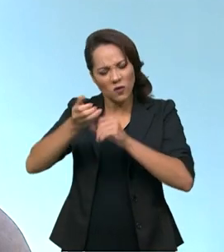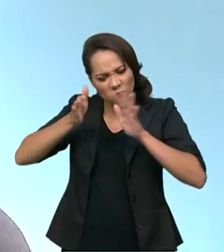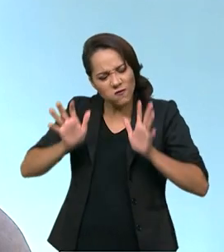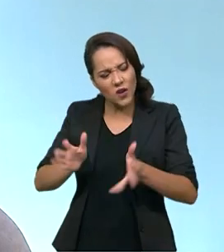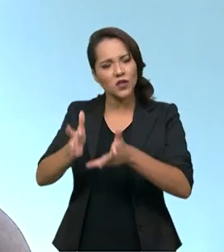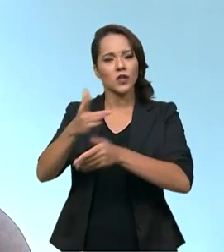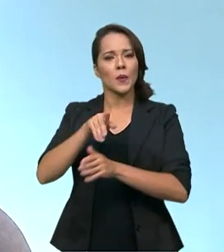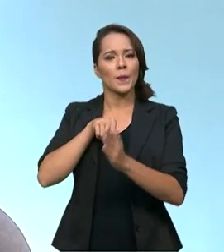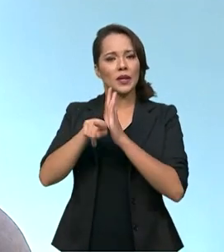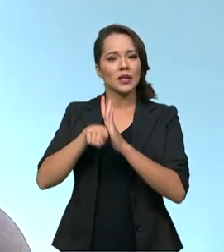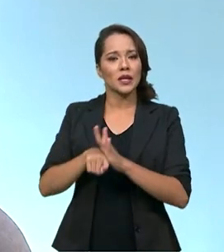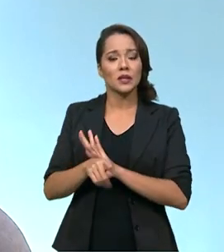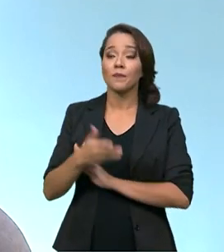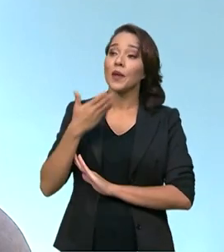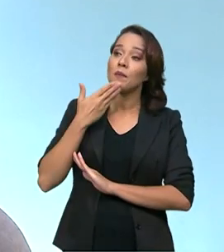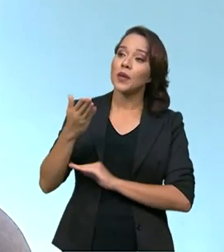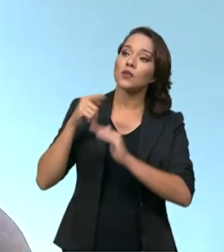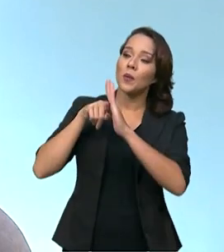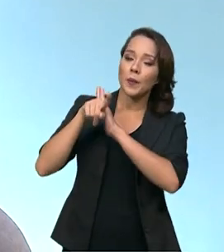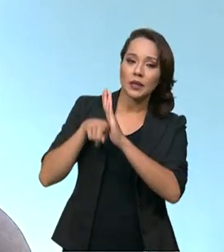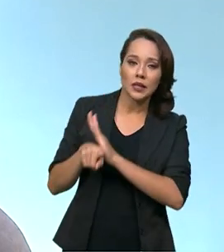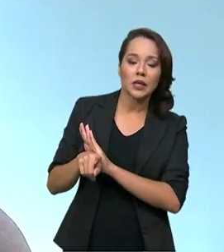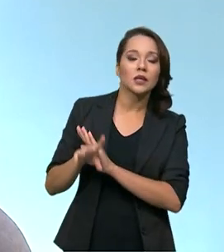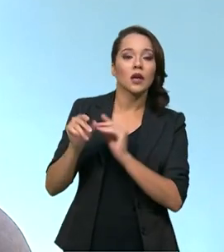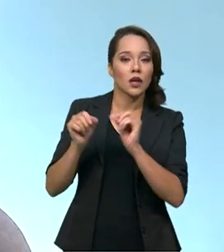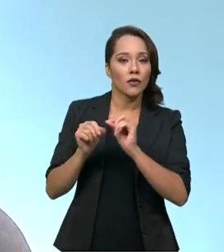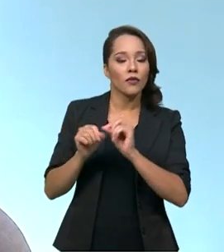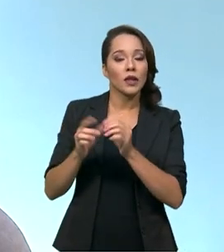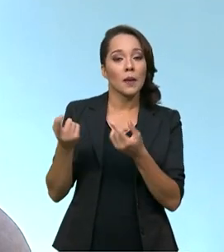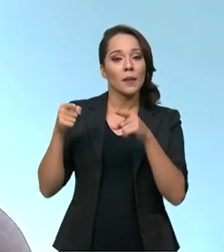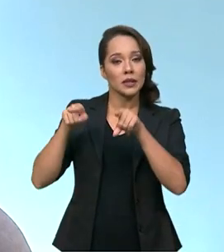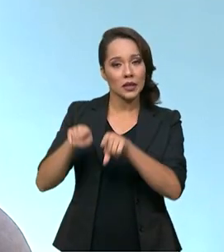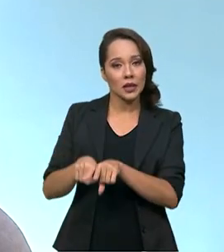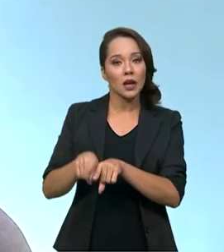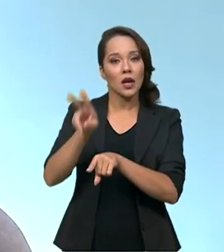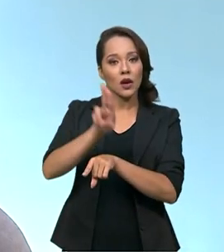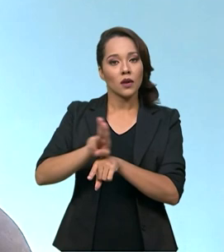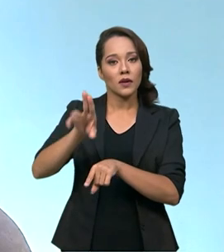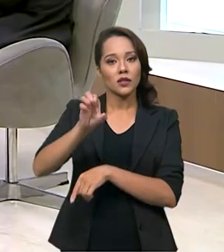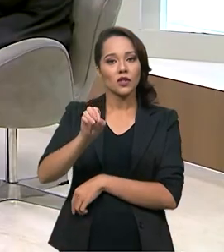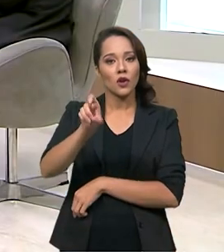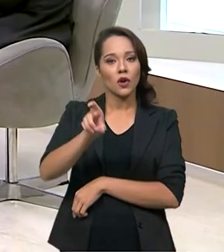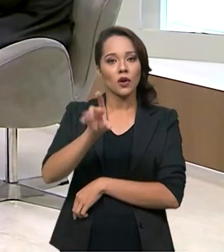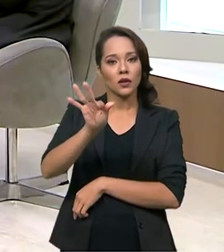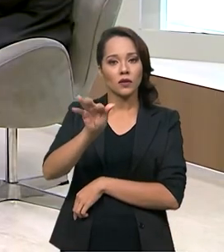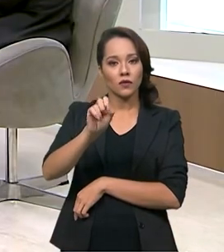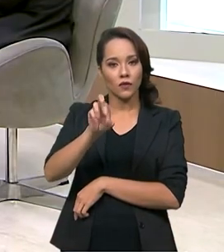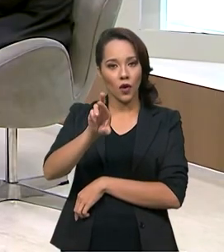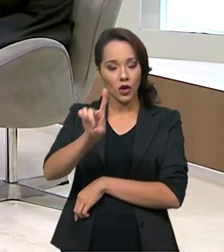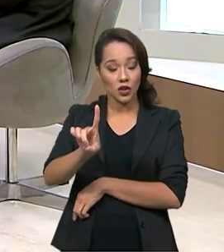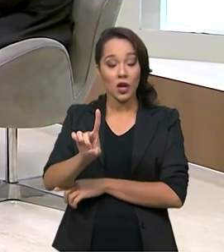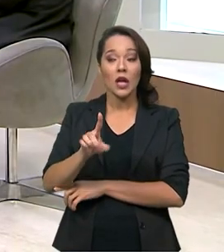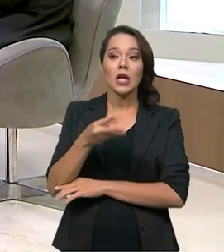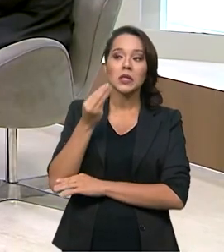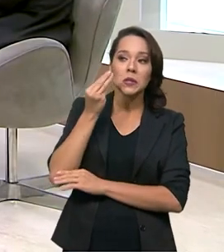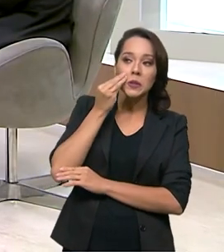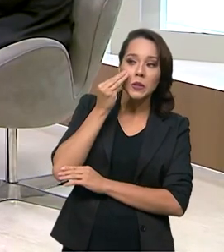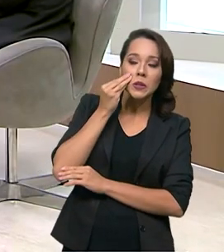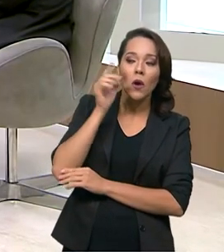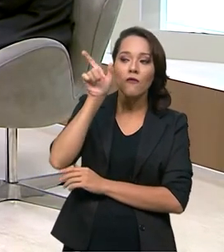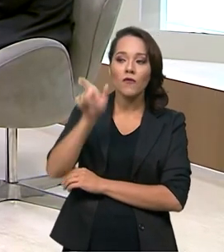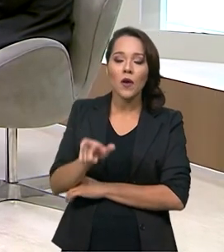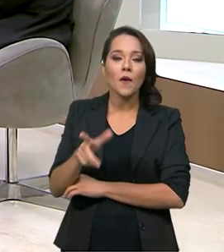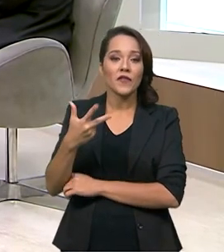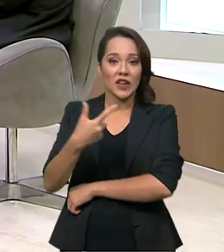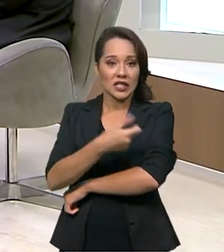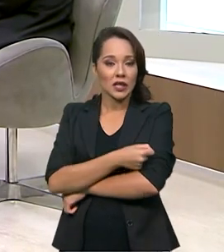Covid-19, encomendou a uma pesquisa que foi realizada em parceria com a Universidade de Oxford. E nós testamos aqueles que